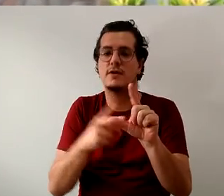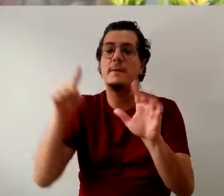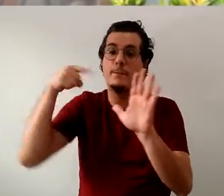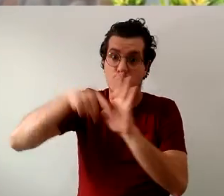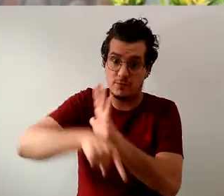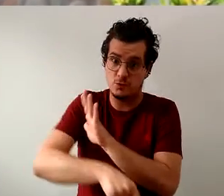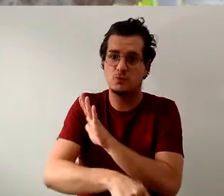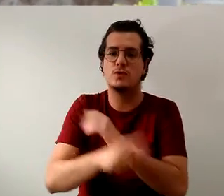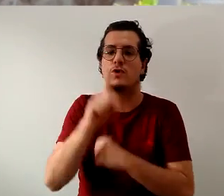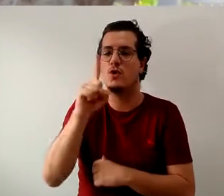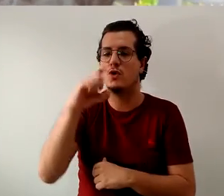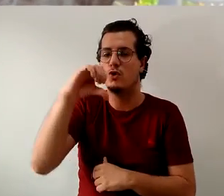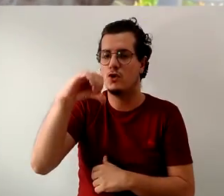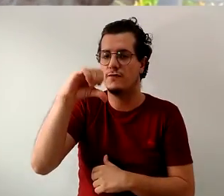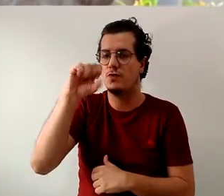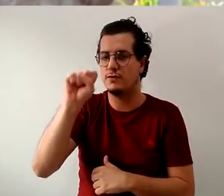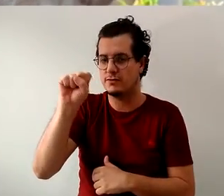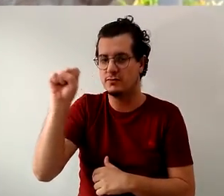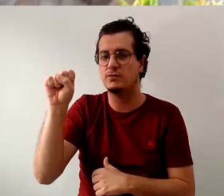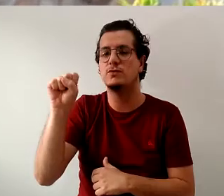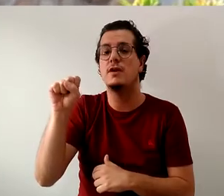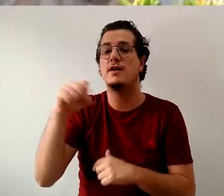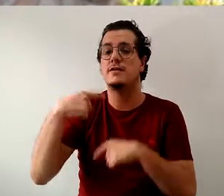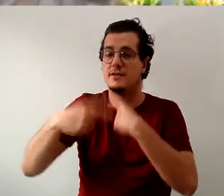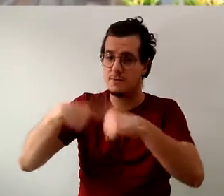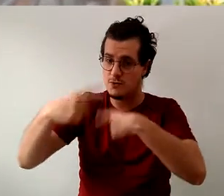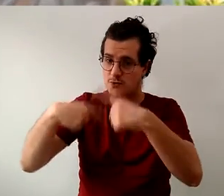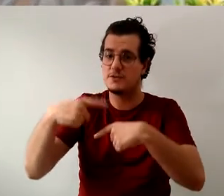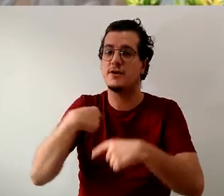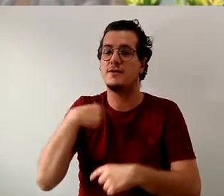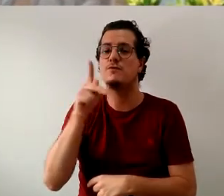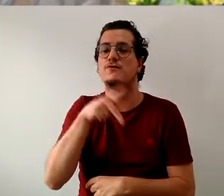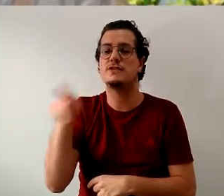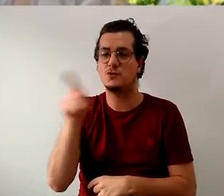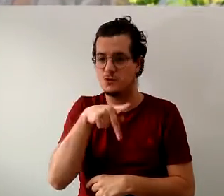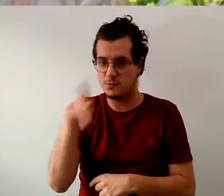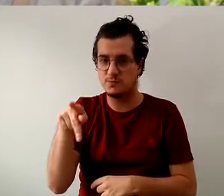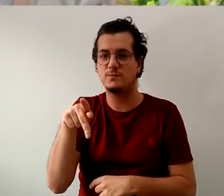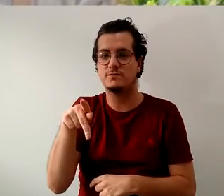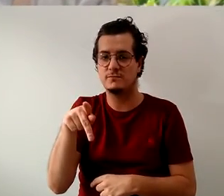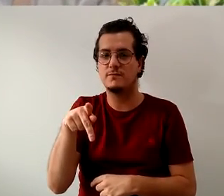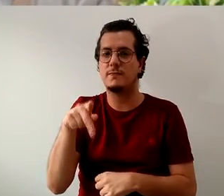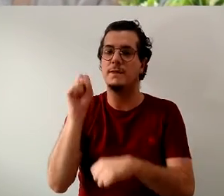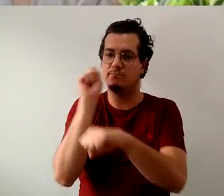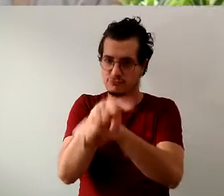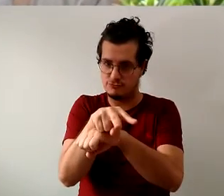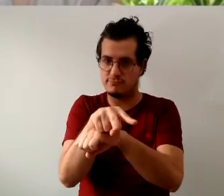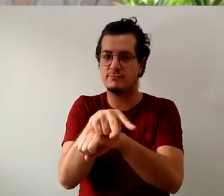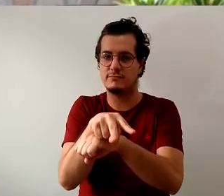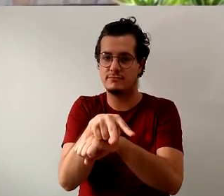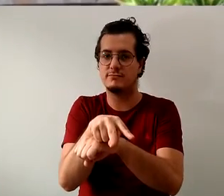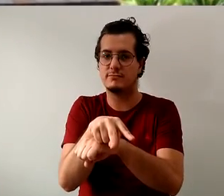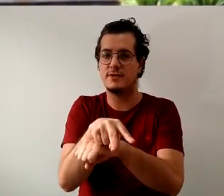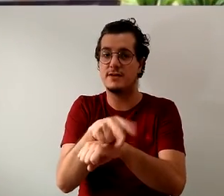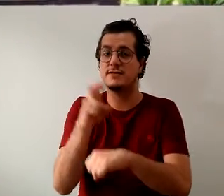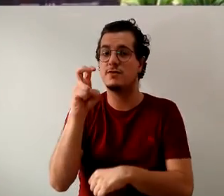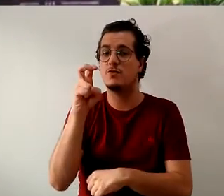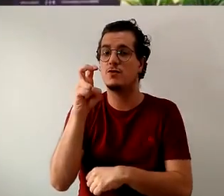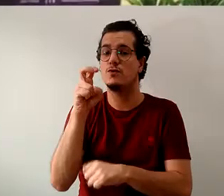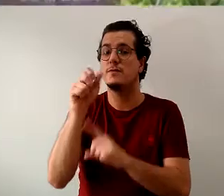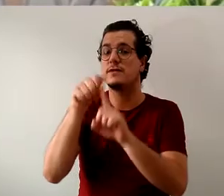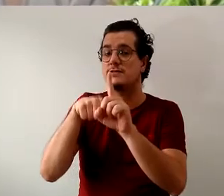Entrei em uma seleção em 5 de maio de 1994